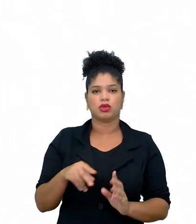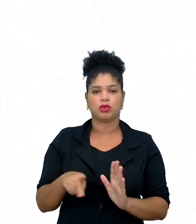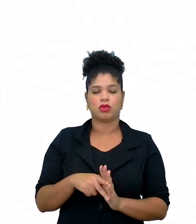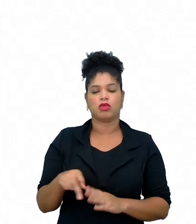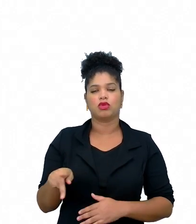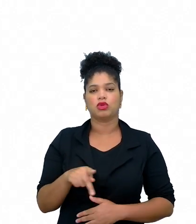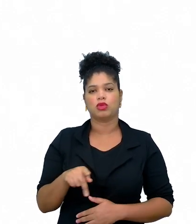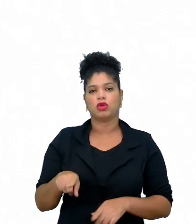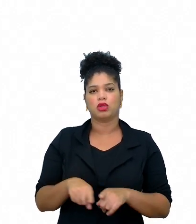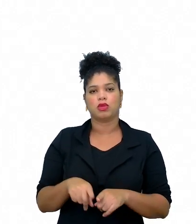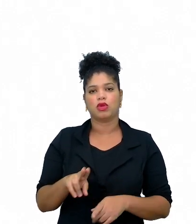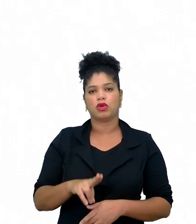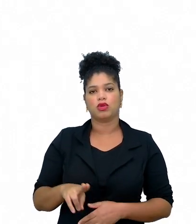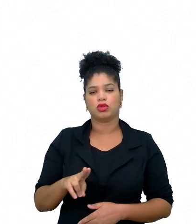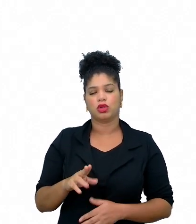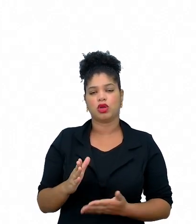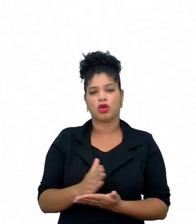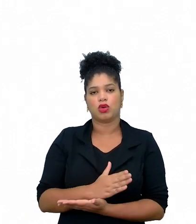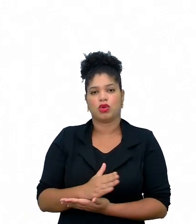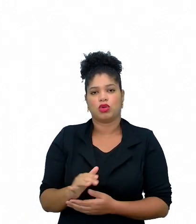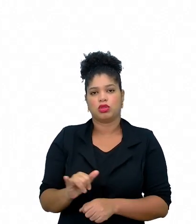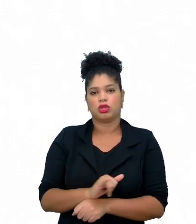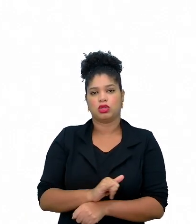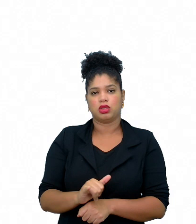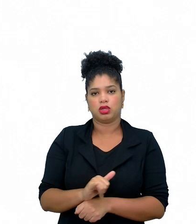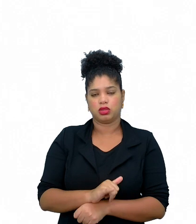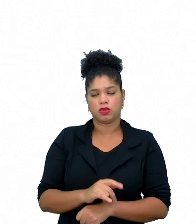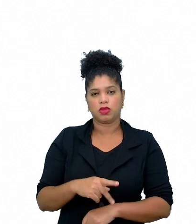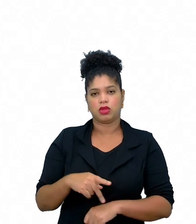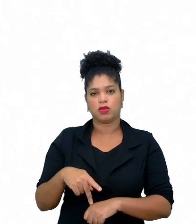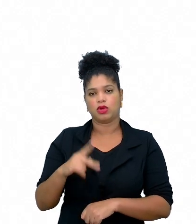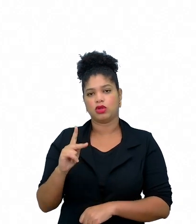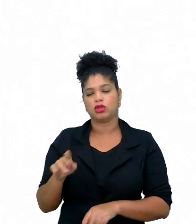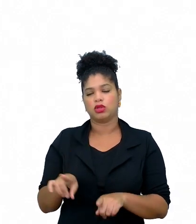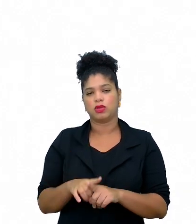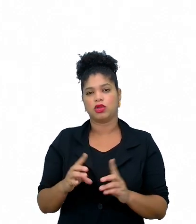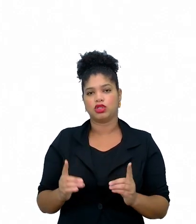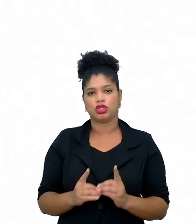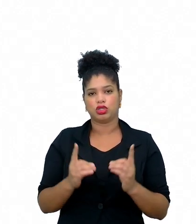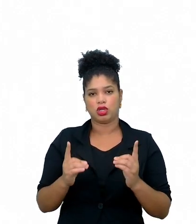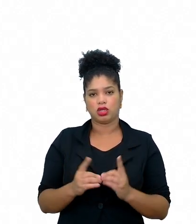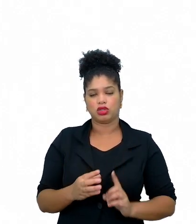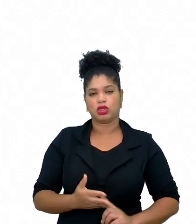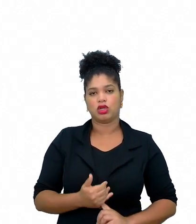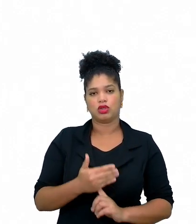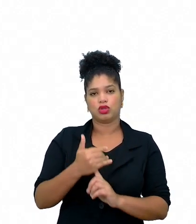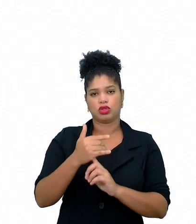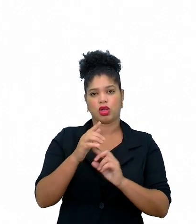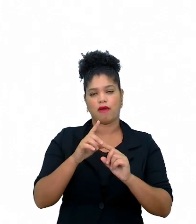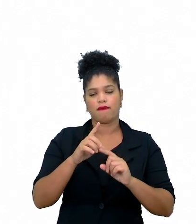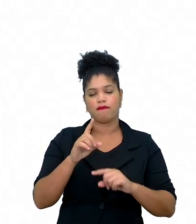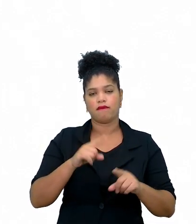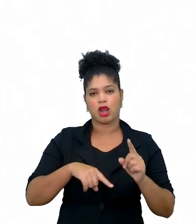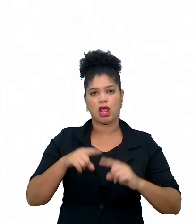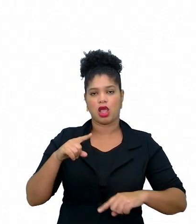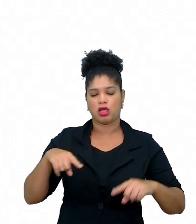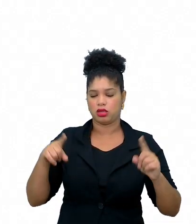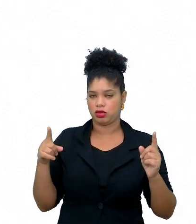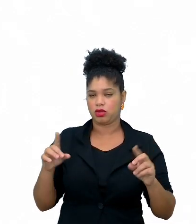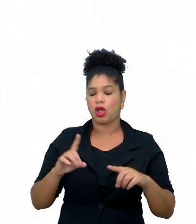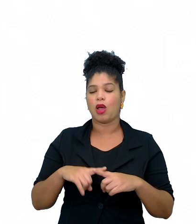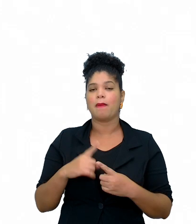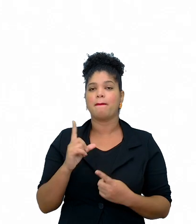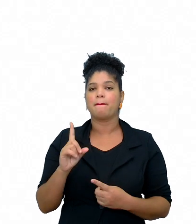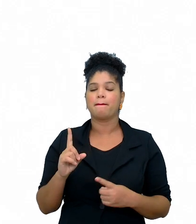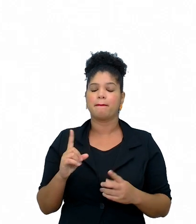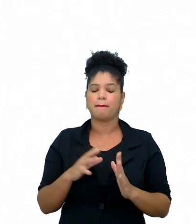e uso de recursos pedagógicos, didáticos e tecnológicos variados. Esse modelo, né, ele é uma